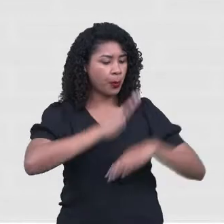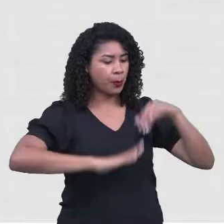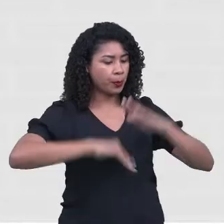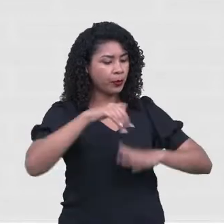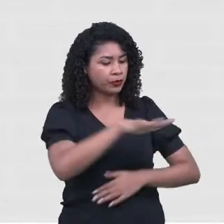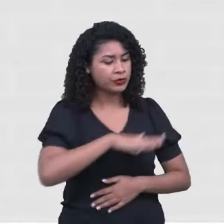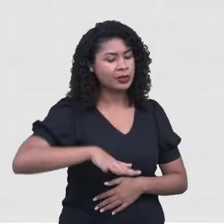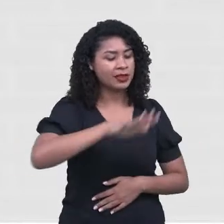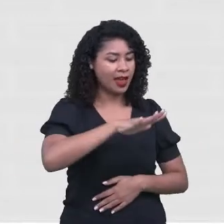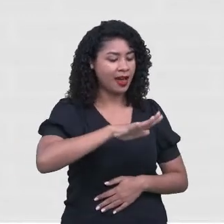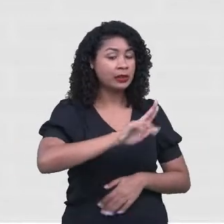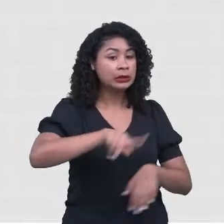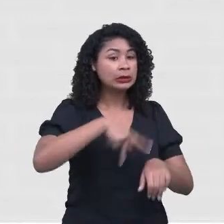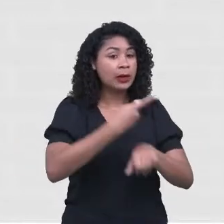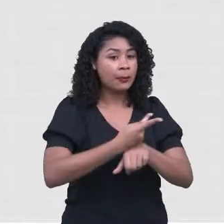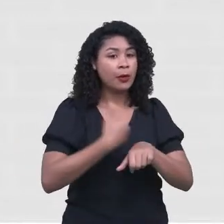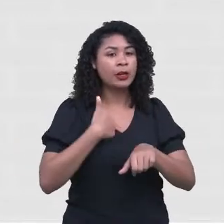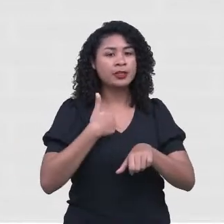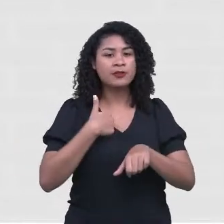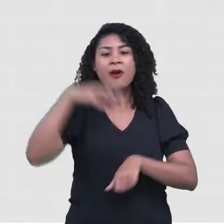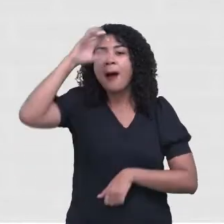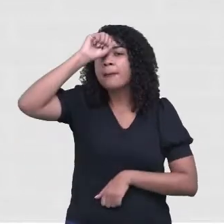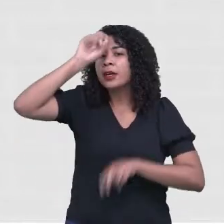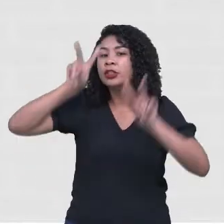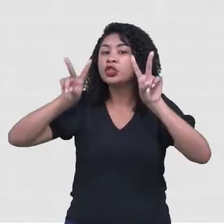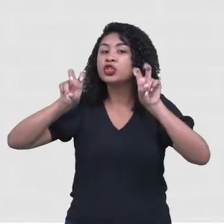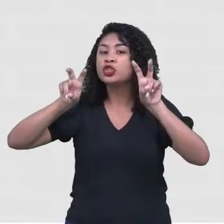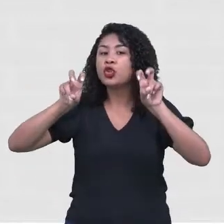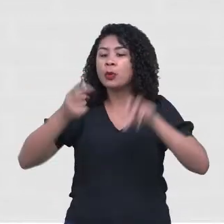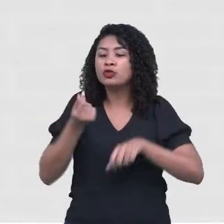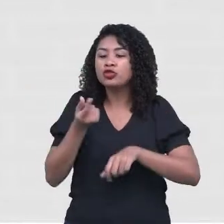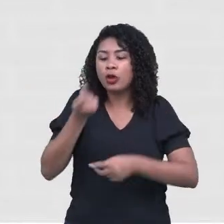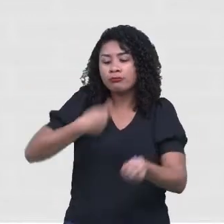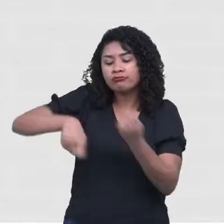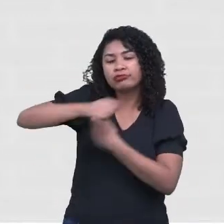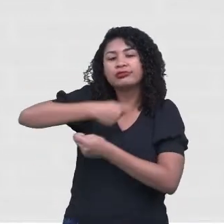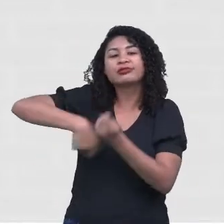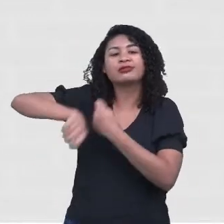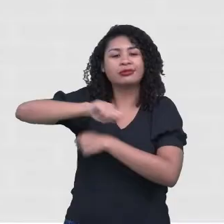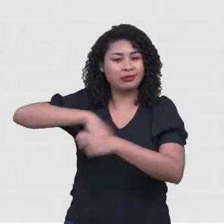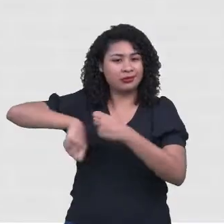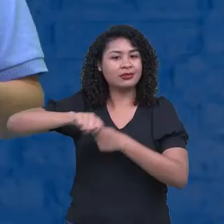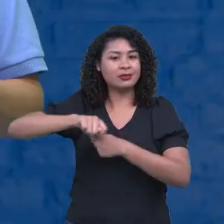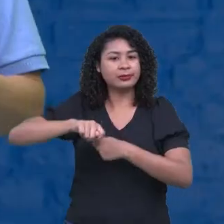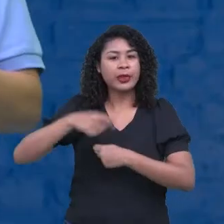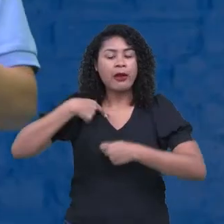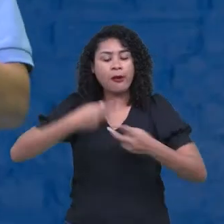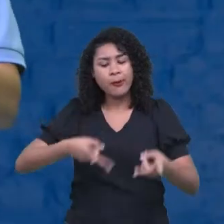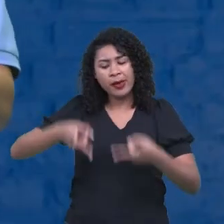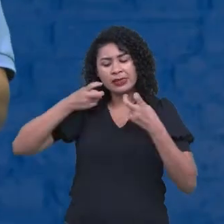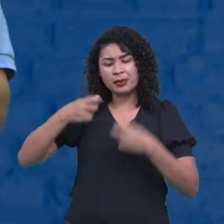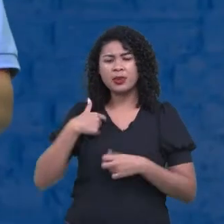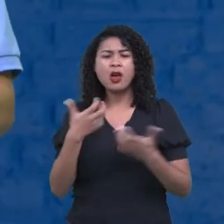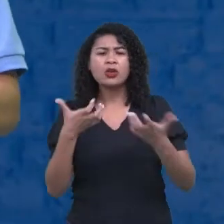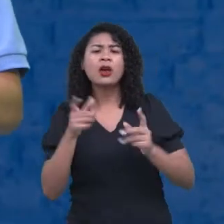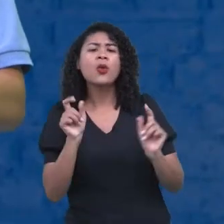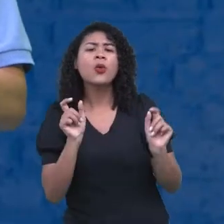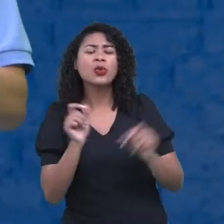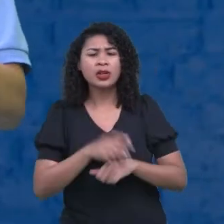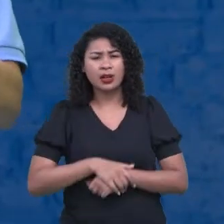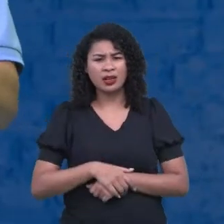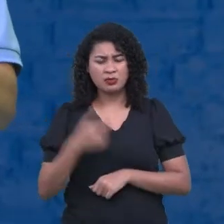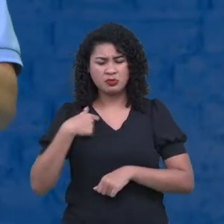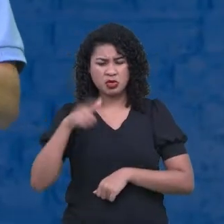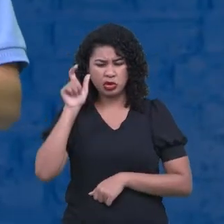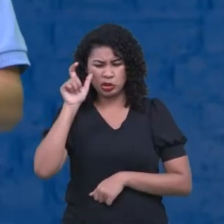Tá bom? Então, eu faço essa educação financeira e vejo o que eu quero. Eu estou visando somente o dinheiro?